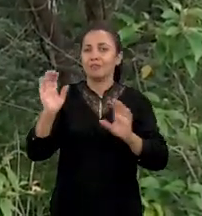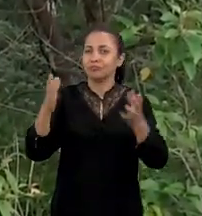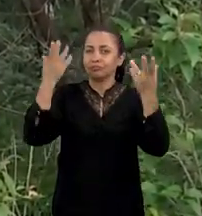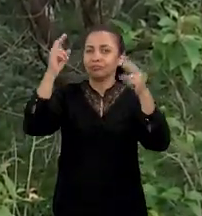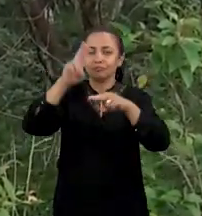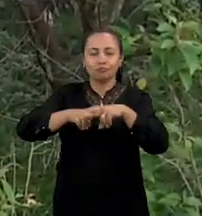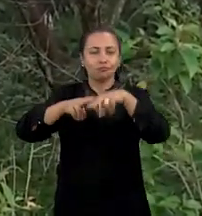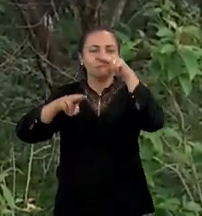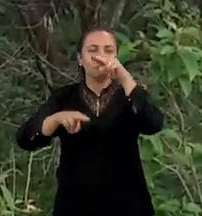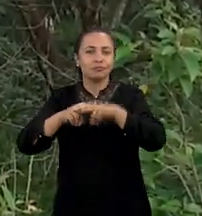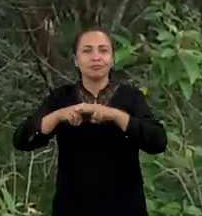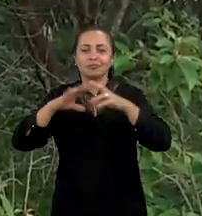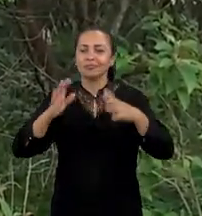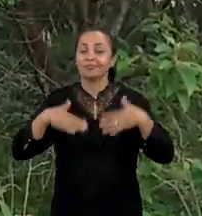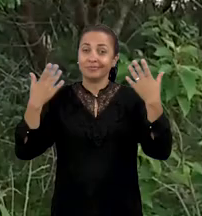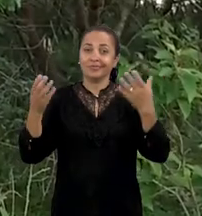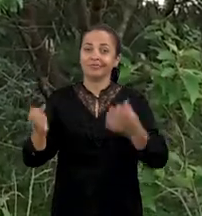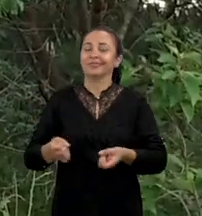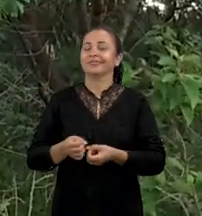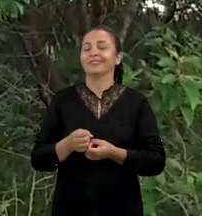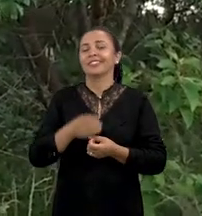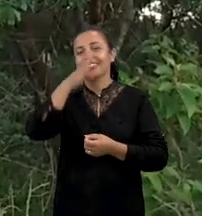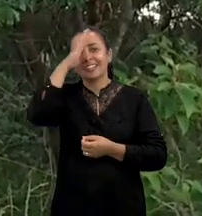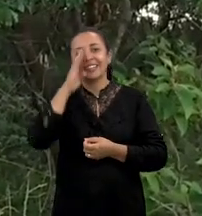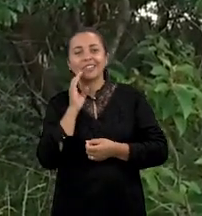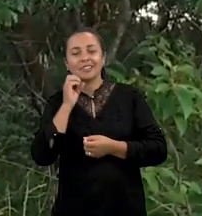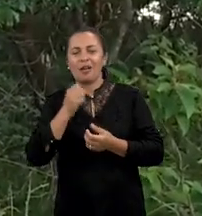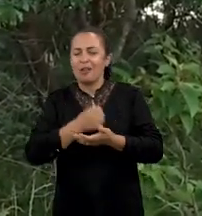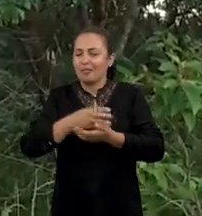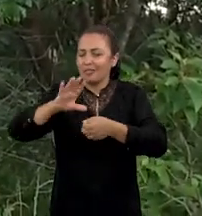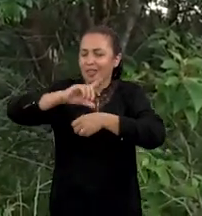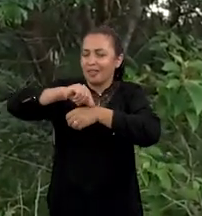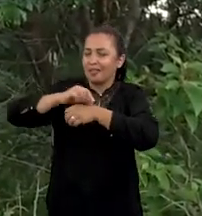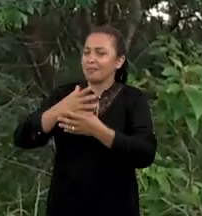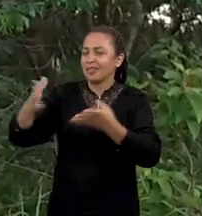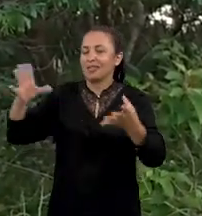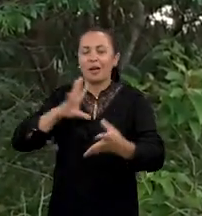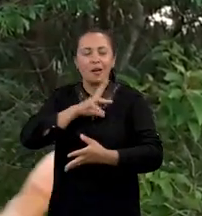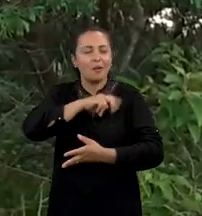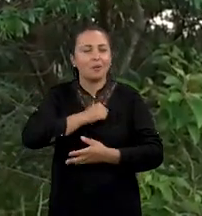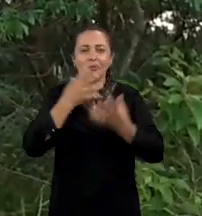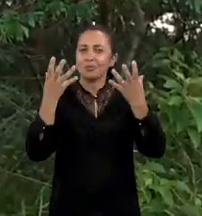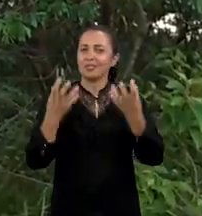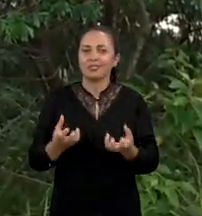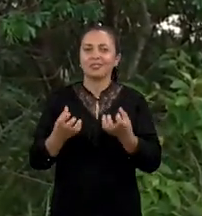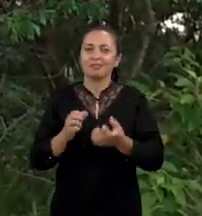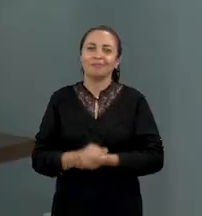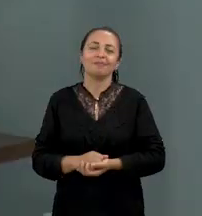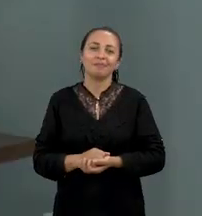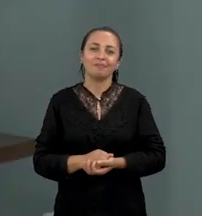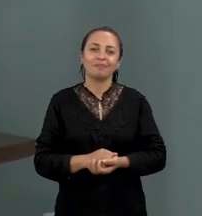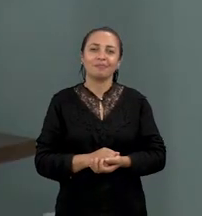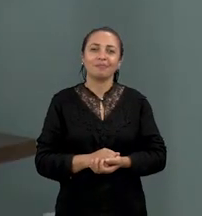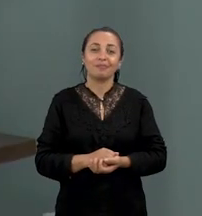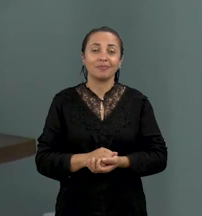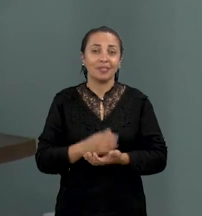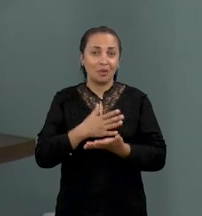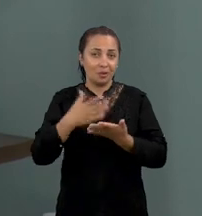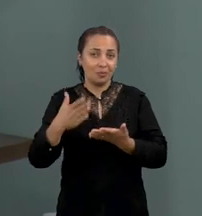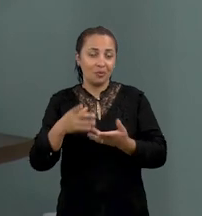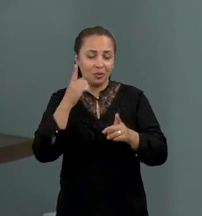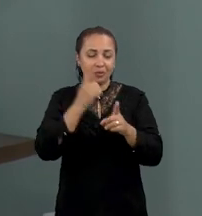comemora-se o São João e a alegria vem de graça. Quanto mais o tempo passa, mais eu amo o meu sertão. A partir dessa